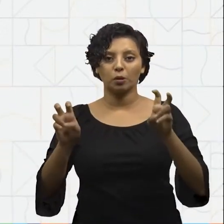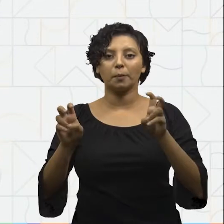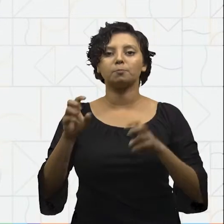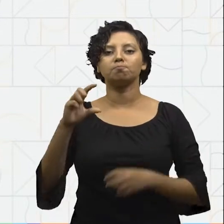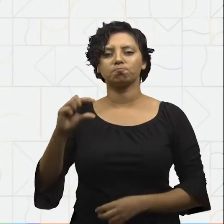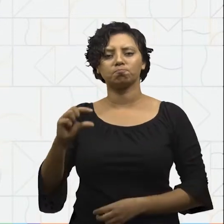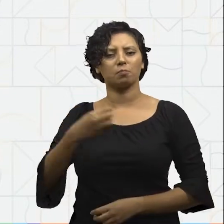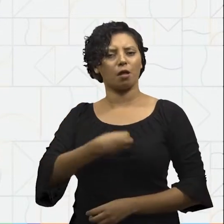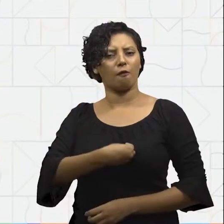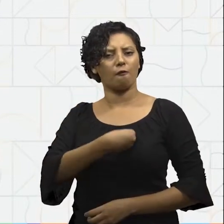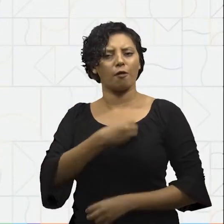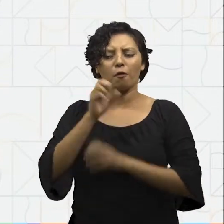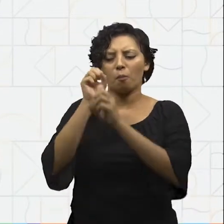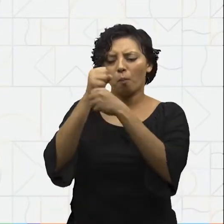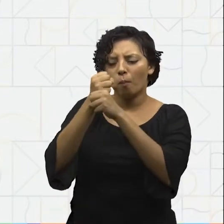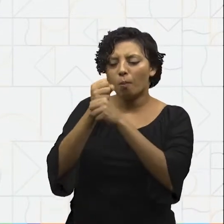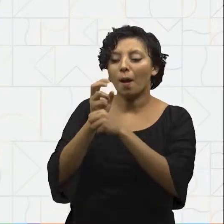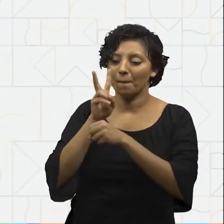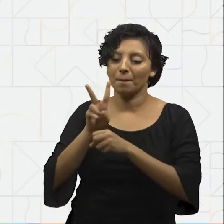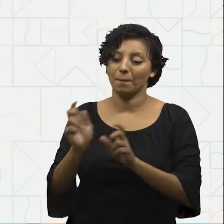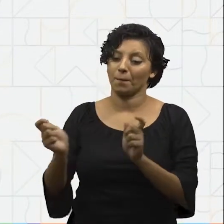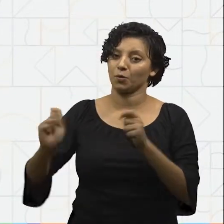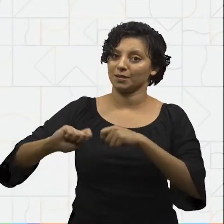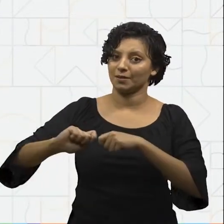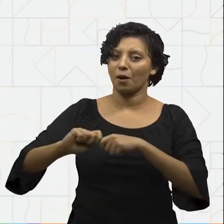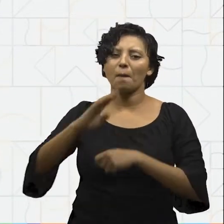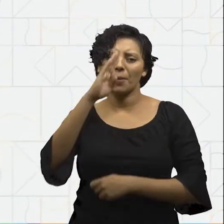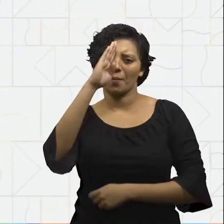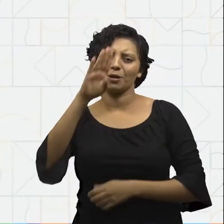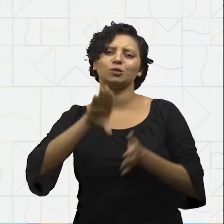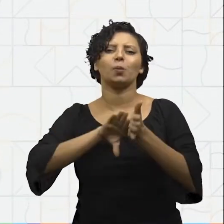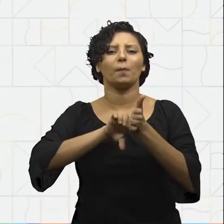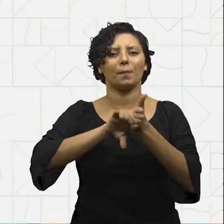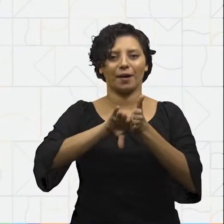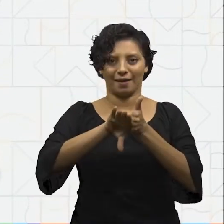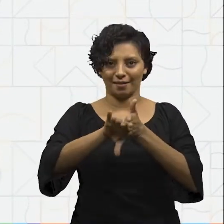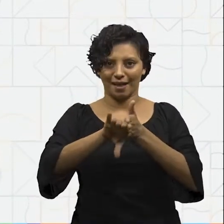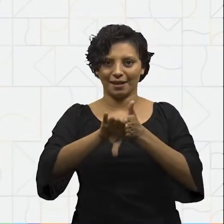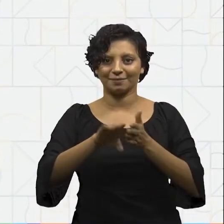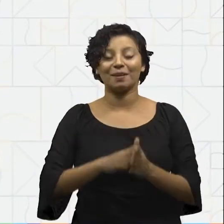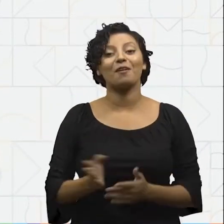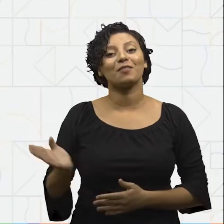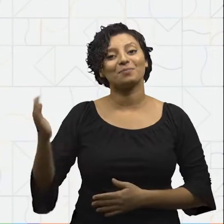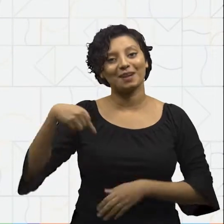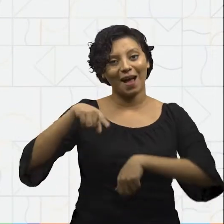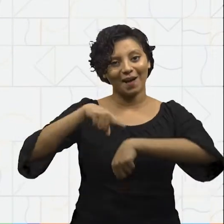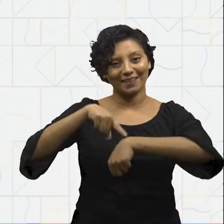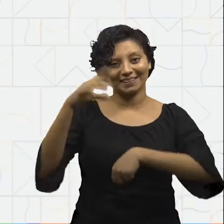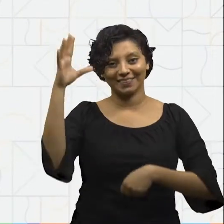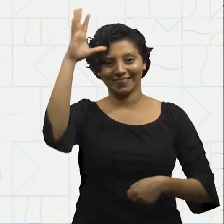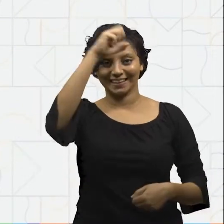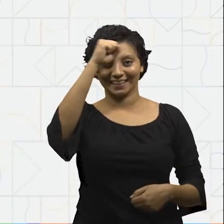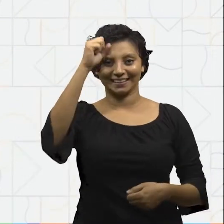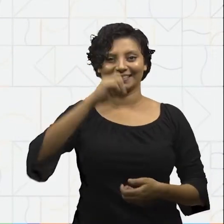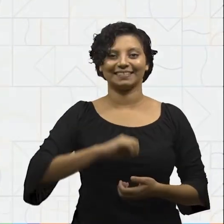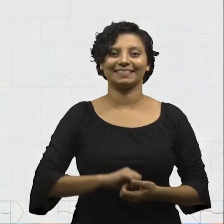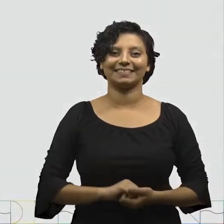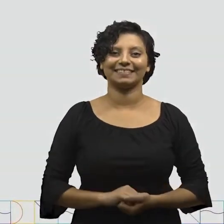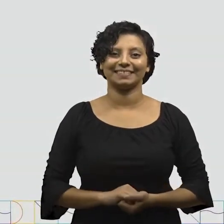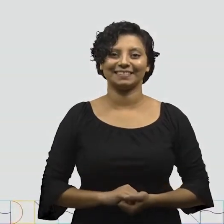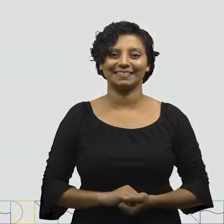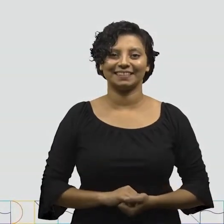-organismos, especificamente bactérias. Então vamos lá para a nossa hora de aprender?